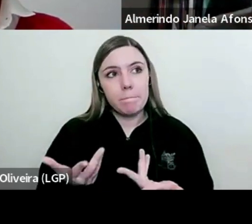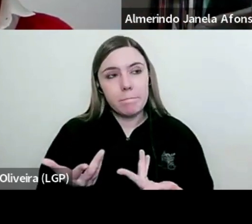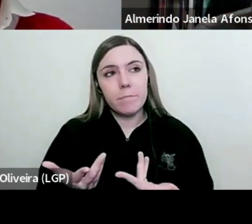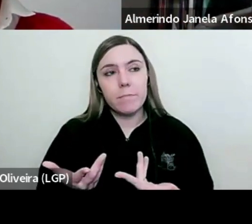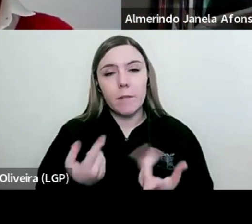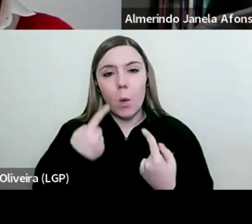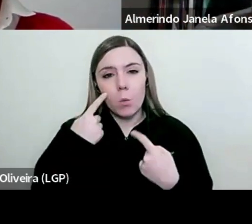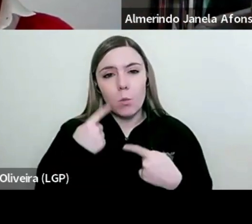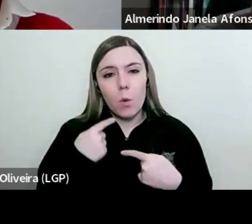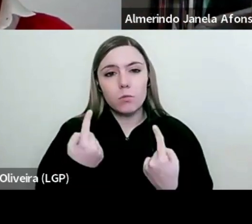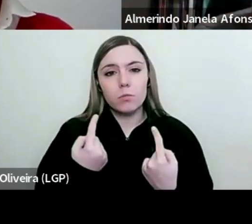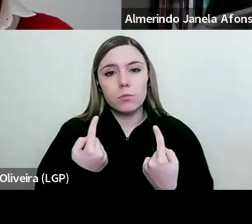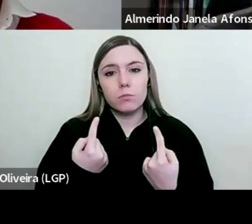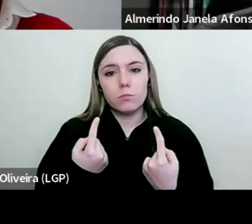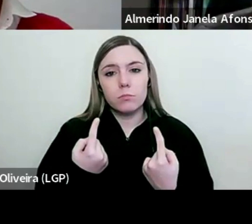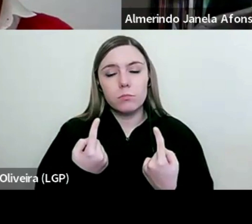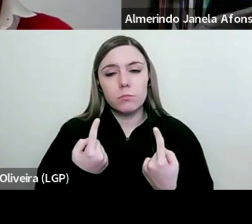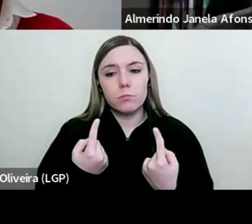mostrou-se tão bem